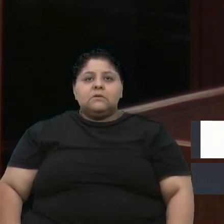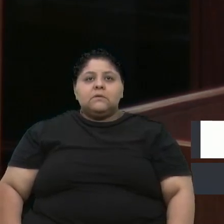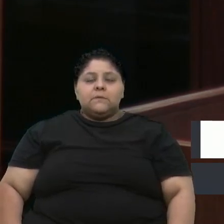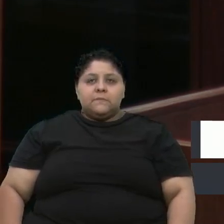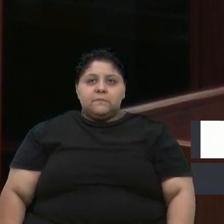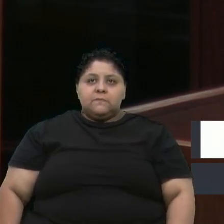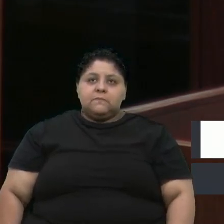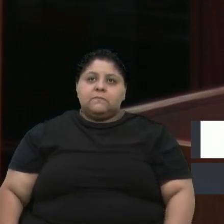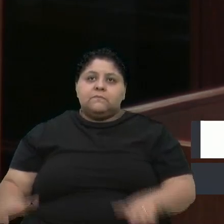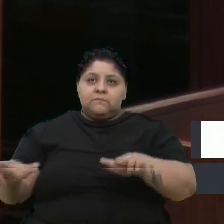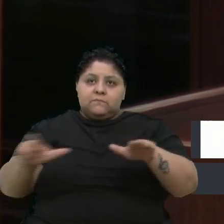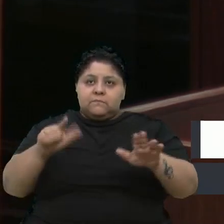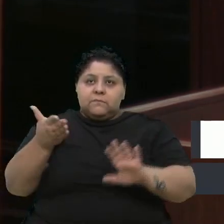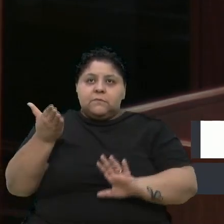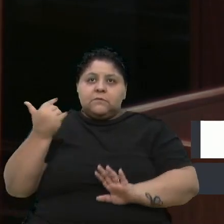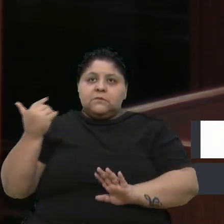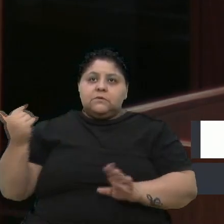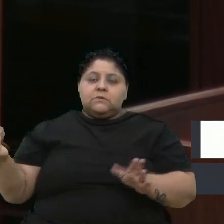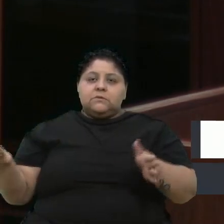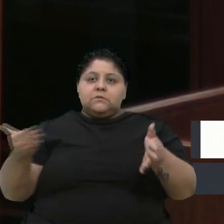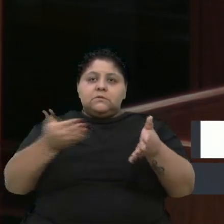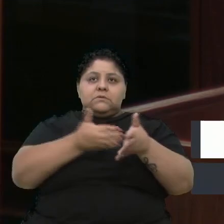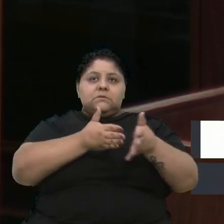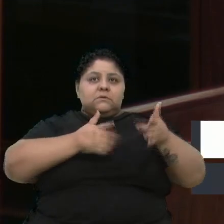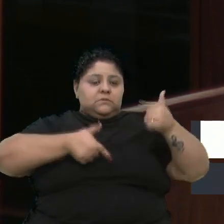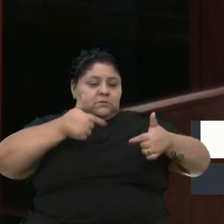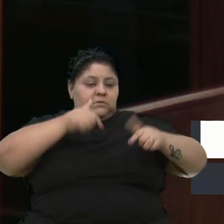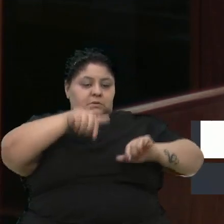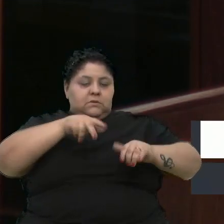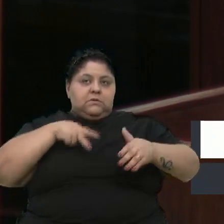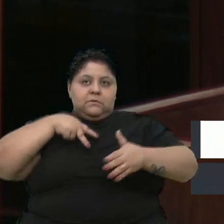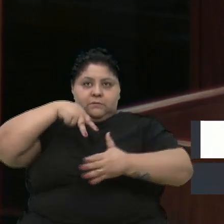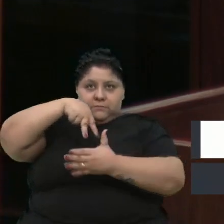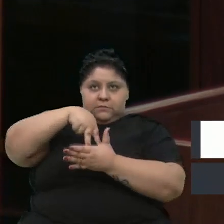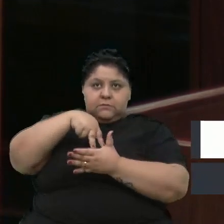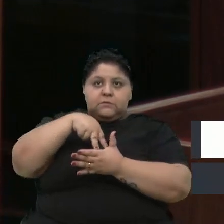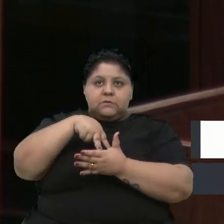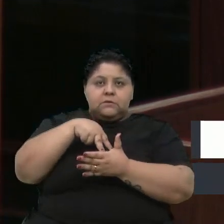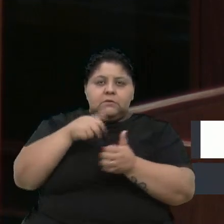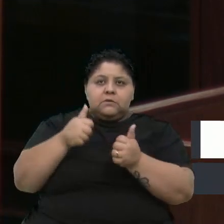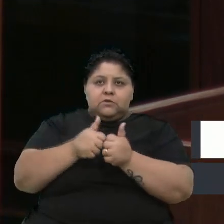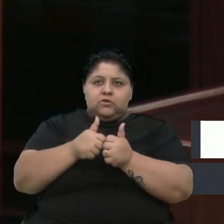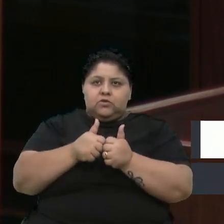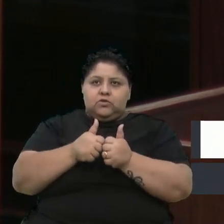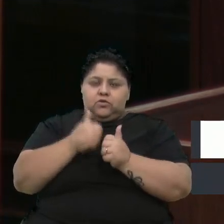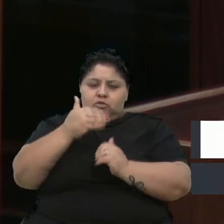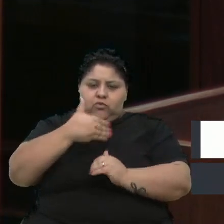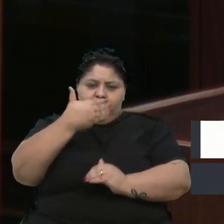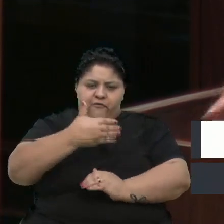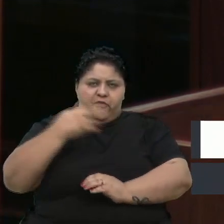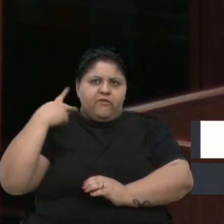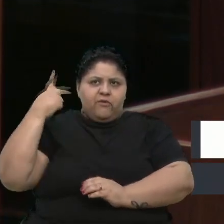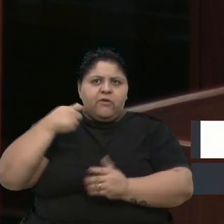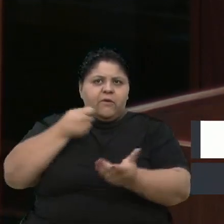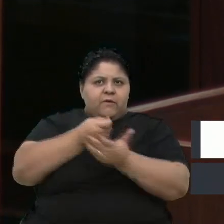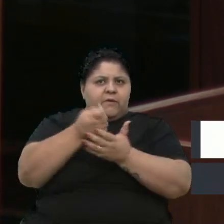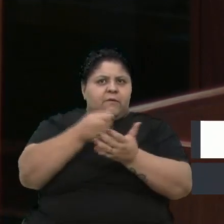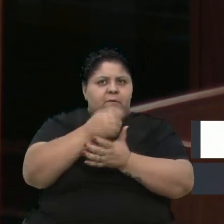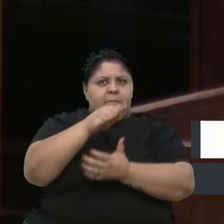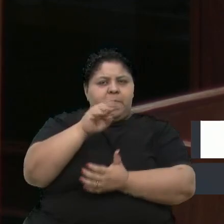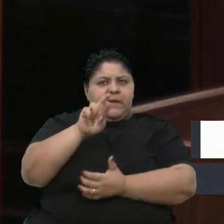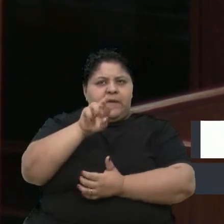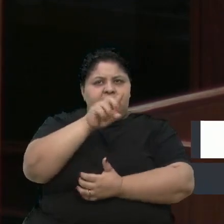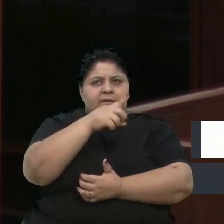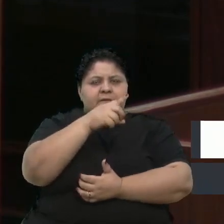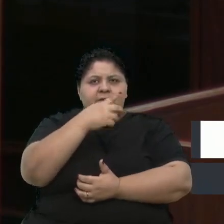A semana passada, eu trouxe em discussão, aqui nessa tribuna, através da Frente Parlamentar em Defesa da BR-116, que é